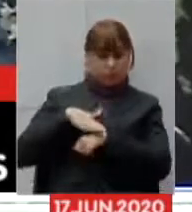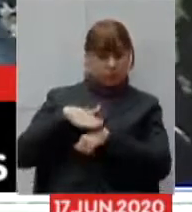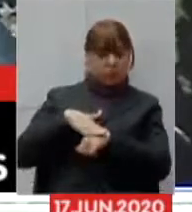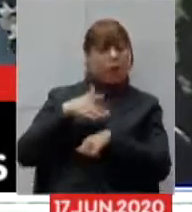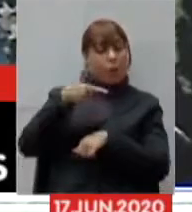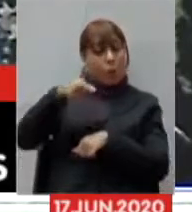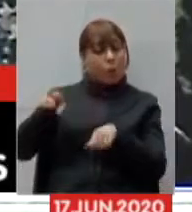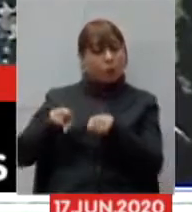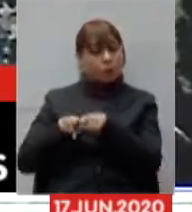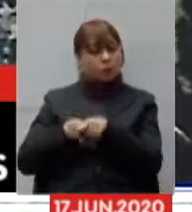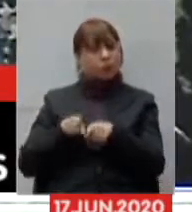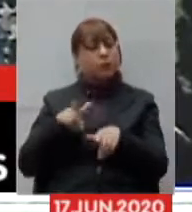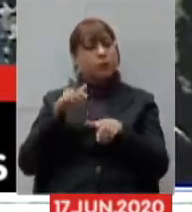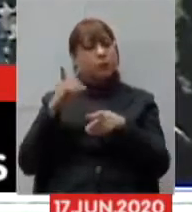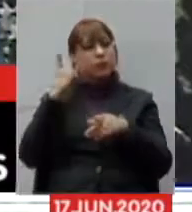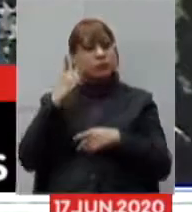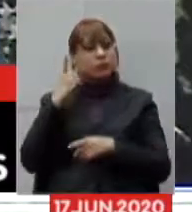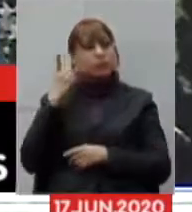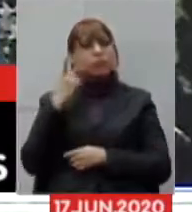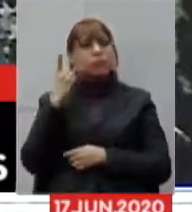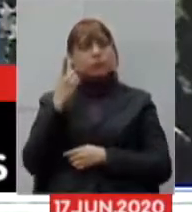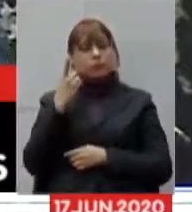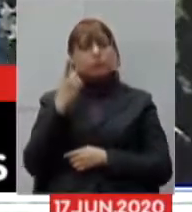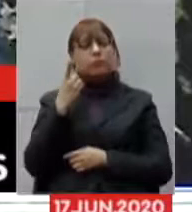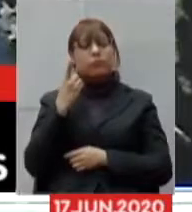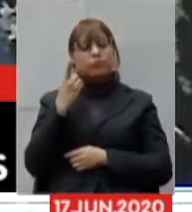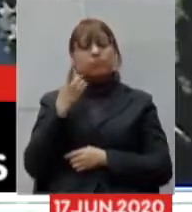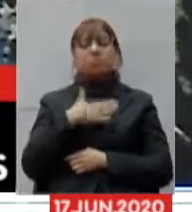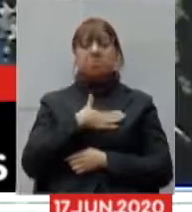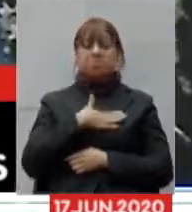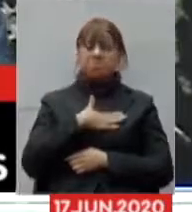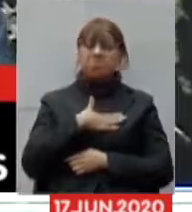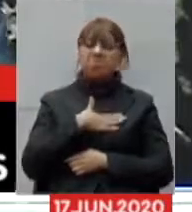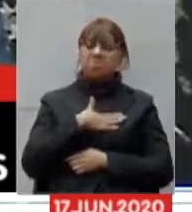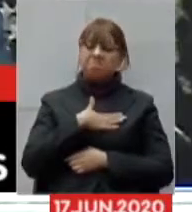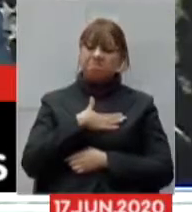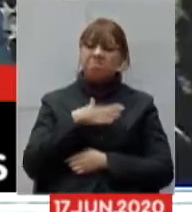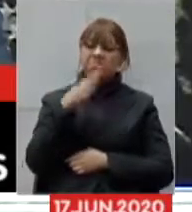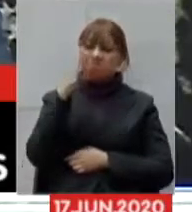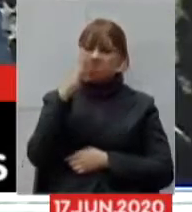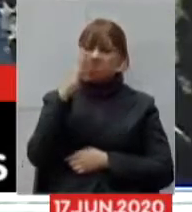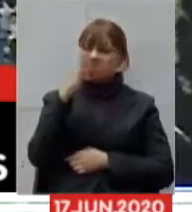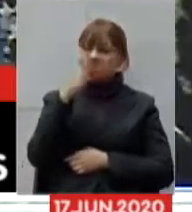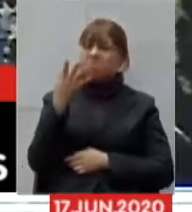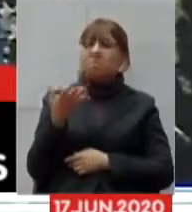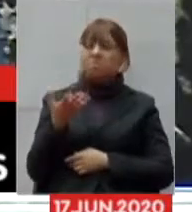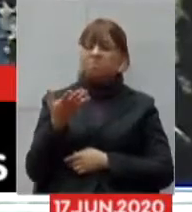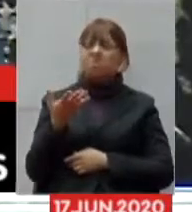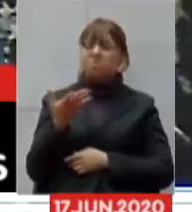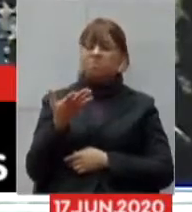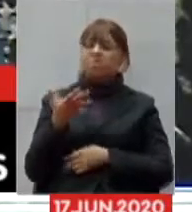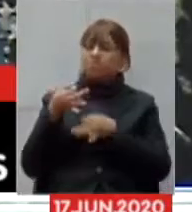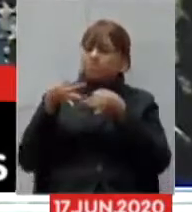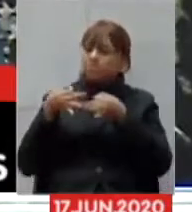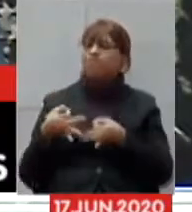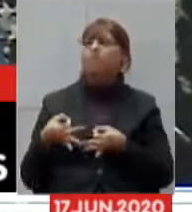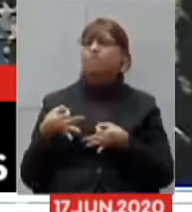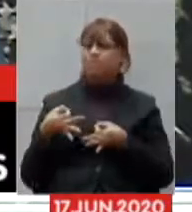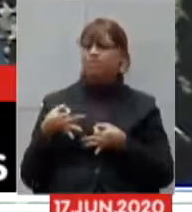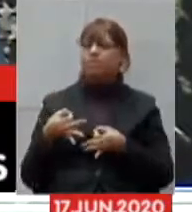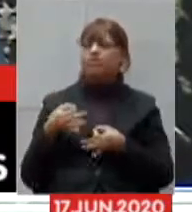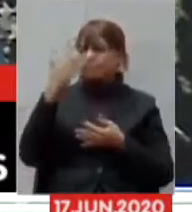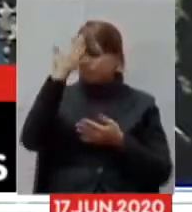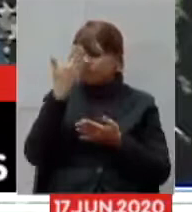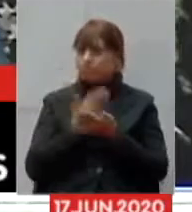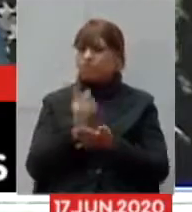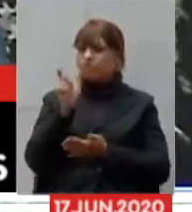colegas nossos aqui sabe a solidariedade e a certeza que nós confiamos que você